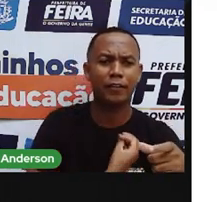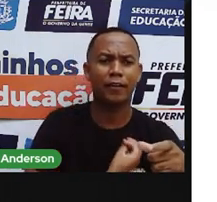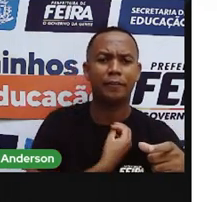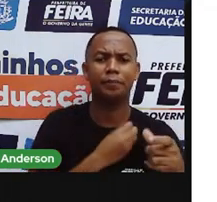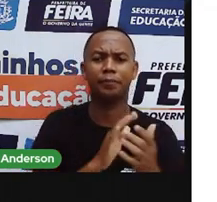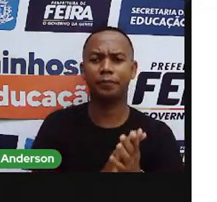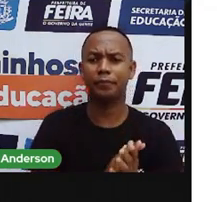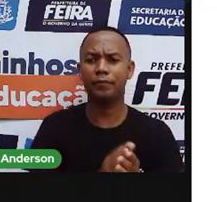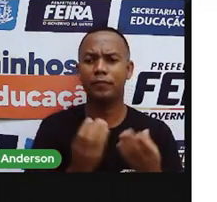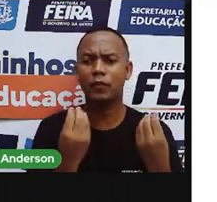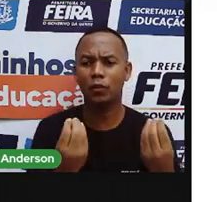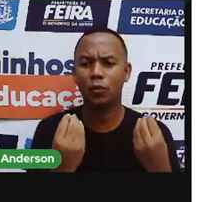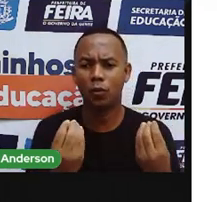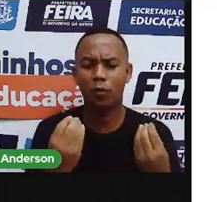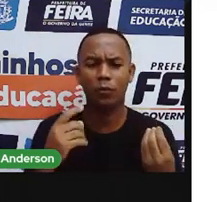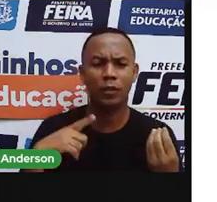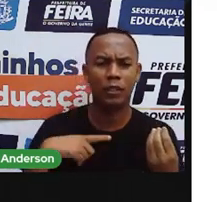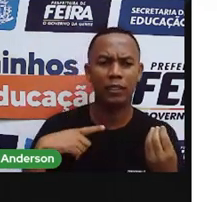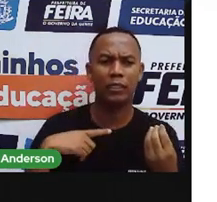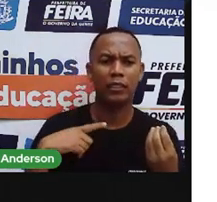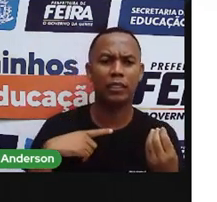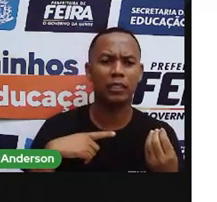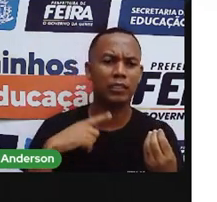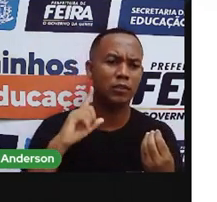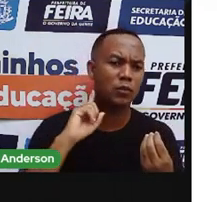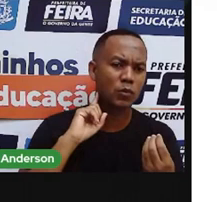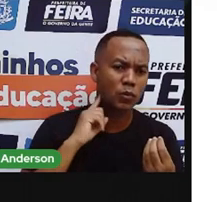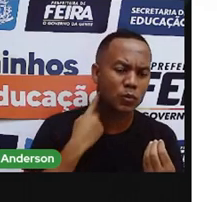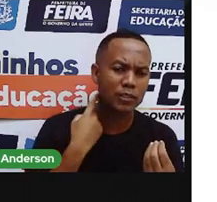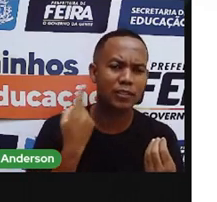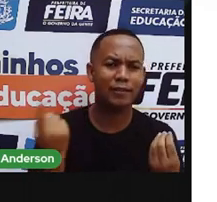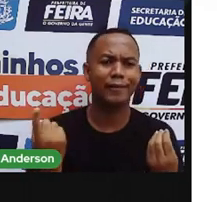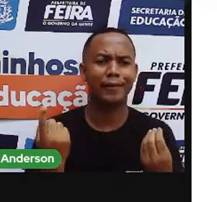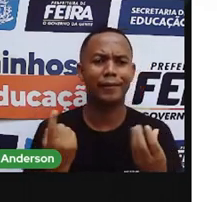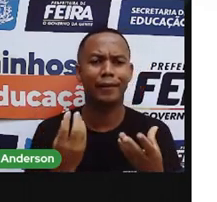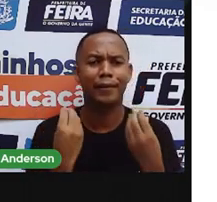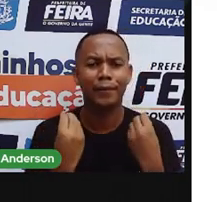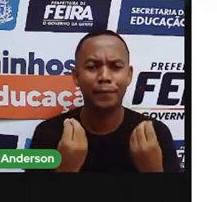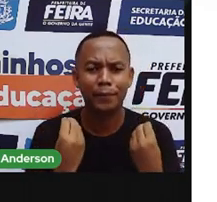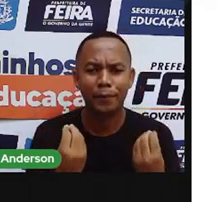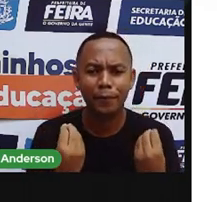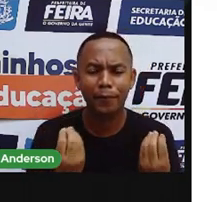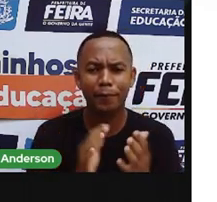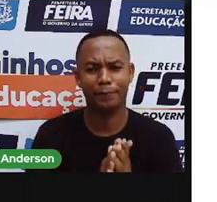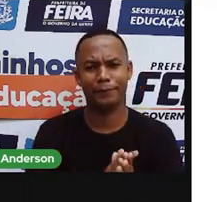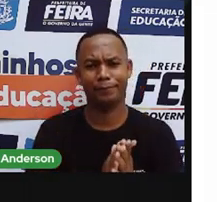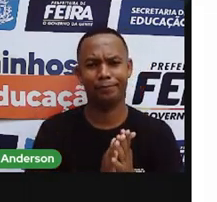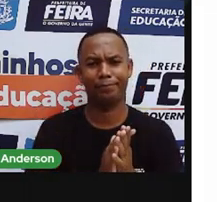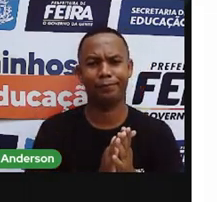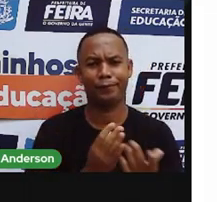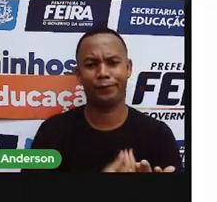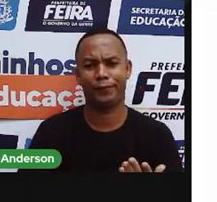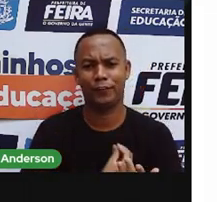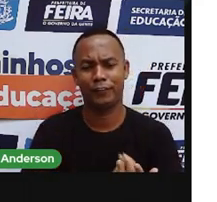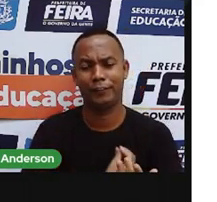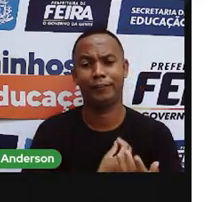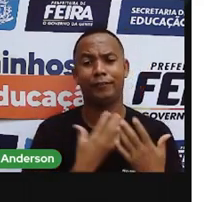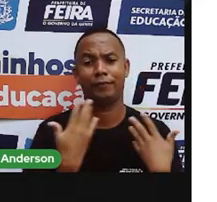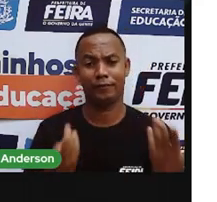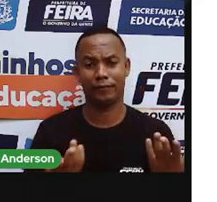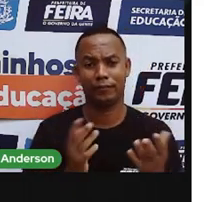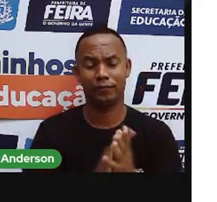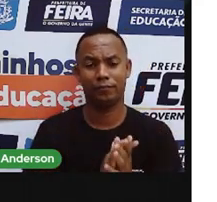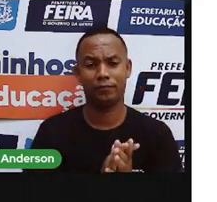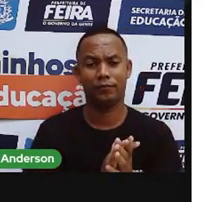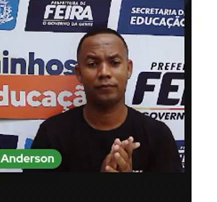essa contaminação e degradação do meio ambiente, ela acaba fazendo o quê? Prejudicando a nossa vida. Bom, em